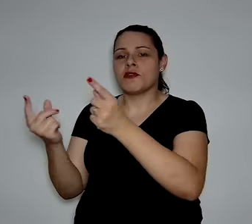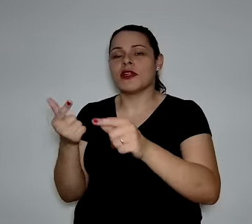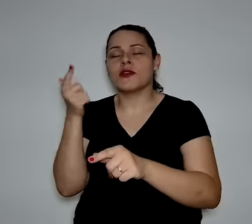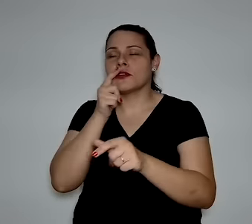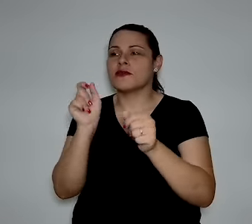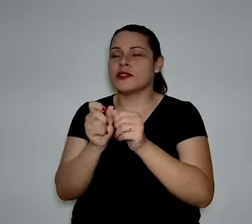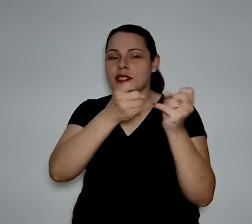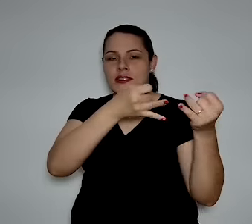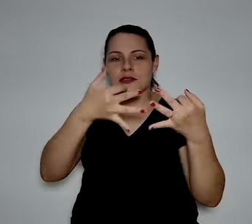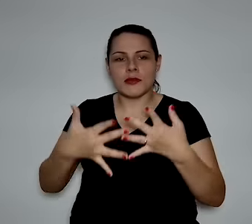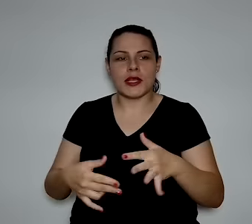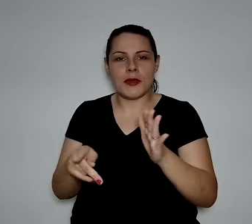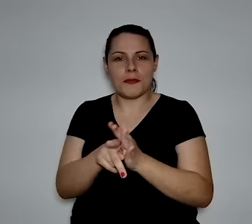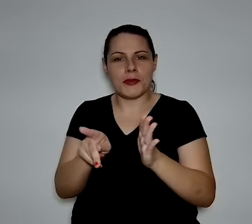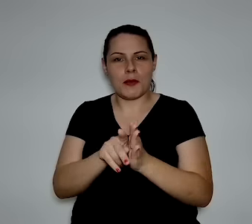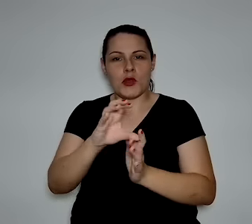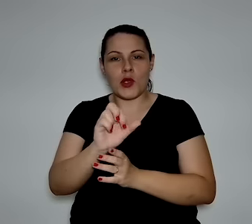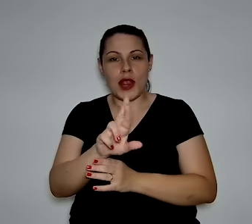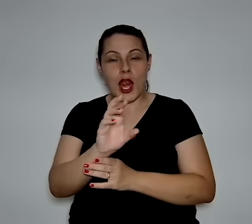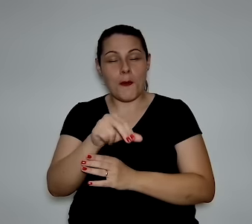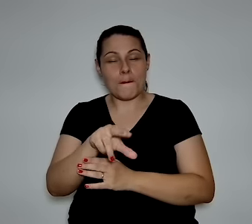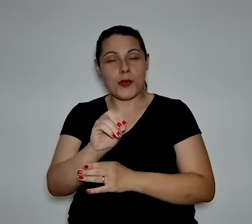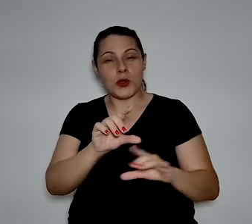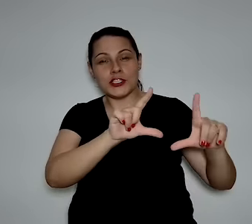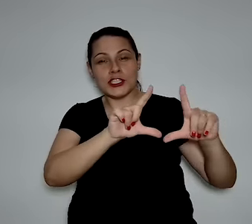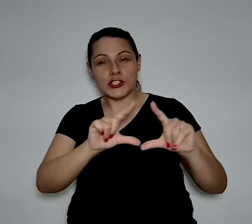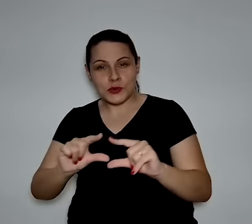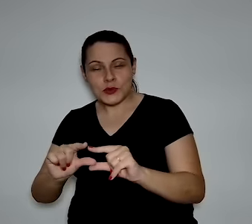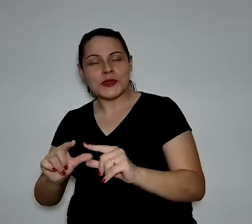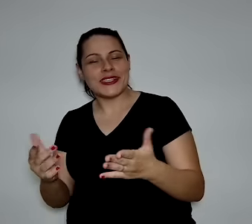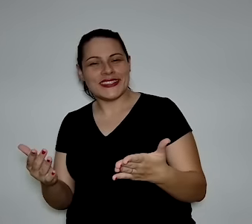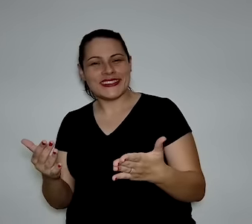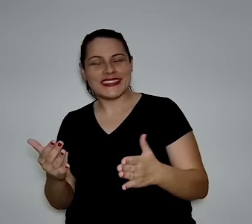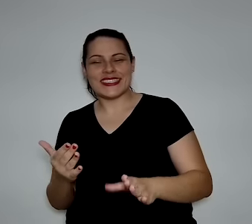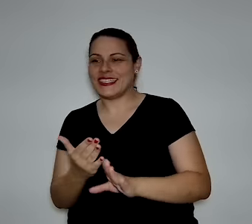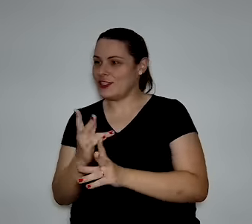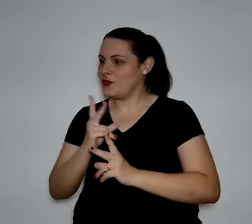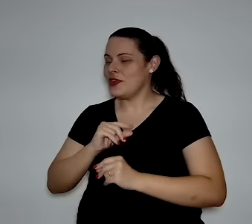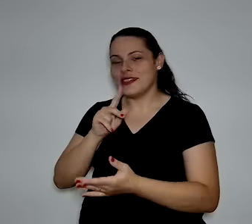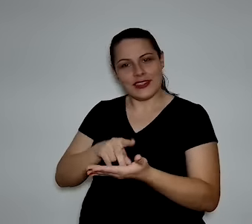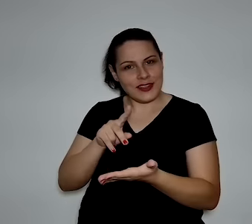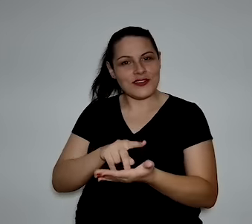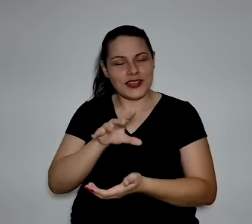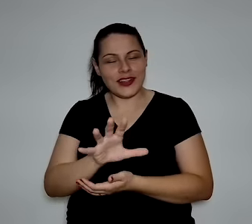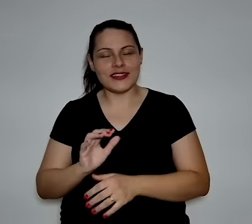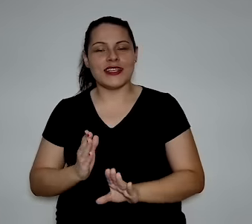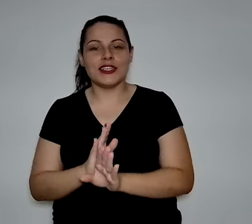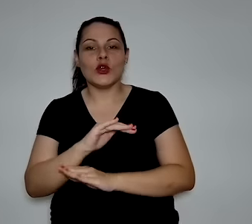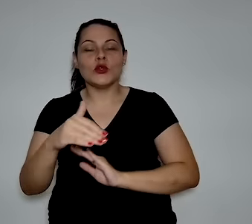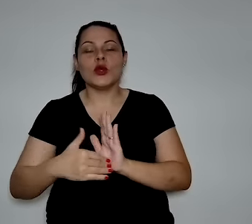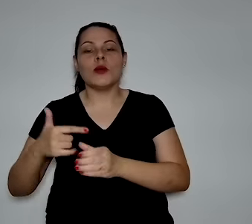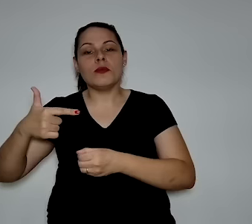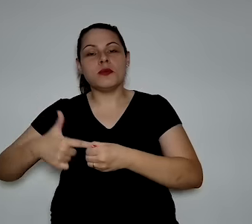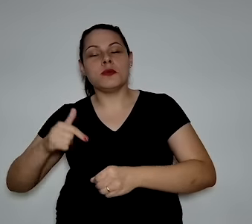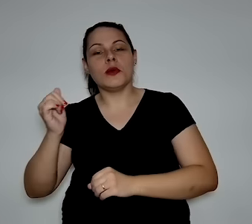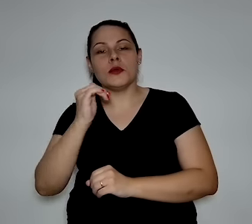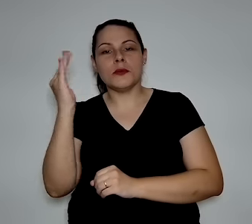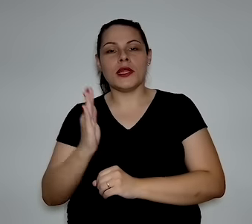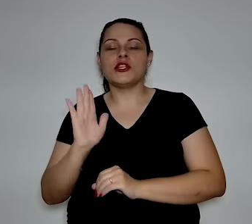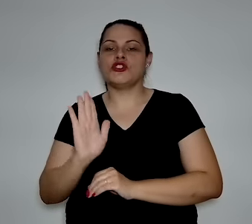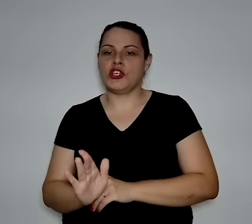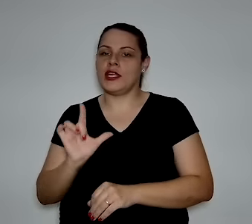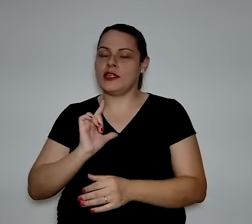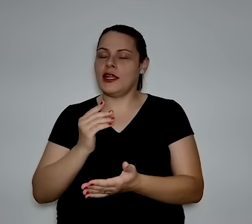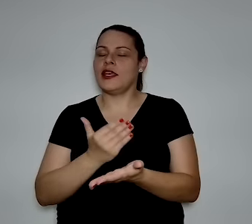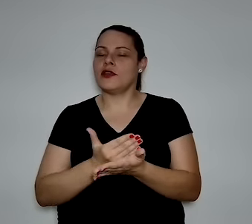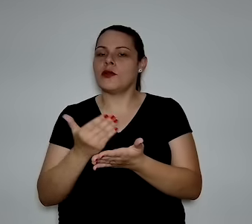você tem que trazer a pegada de carbono do petróleo para baixo. Parece uma contradição, mas não é. Não é, não é. O petróleo brasileiro, ele